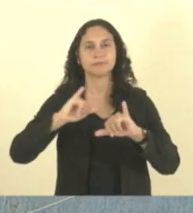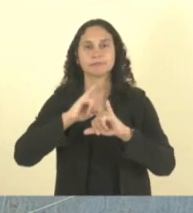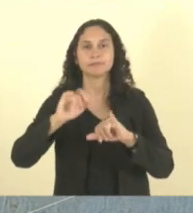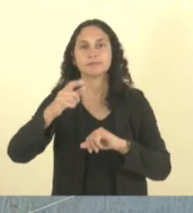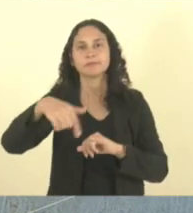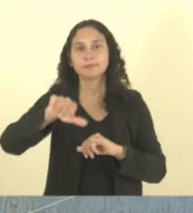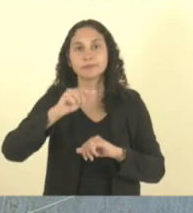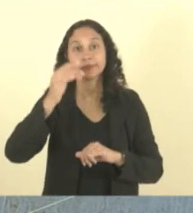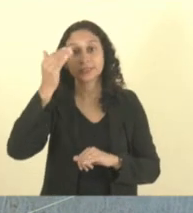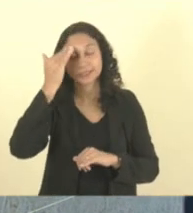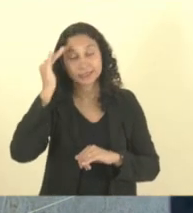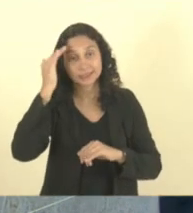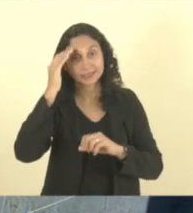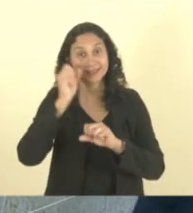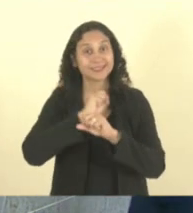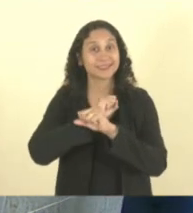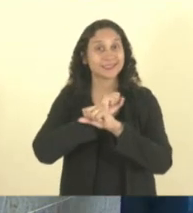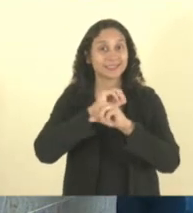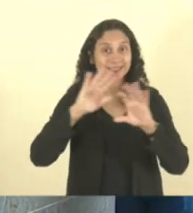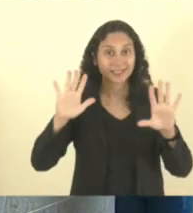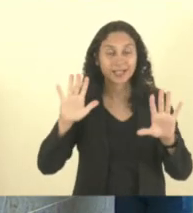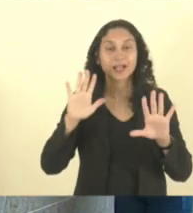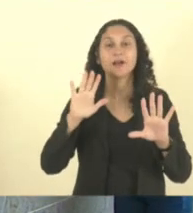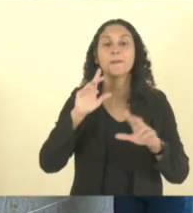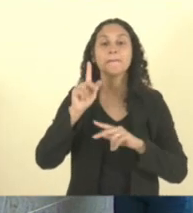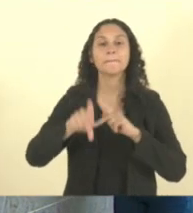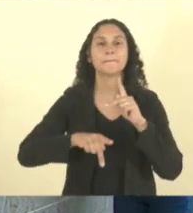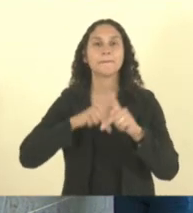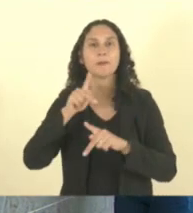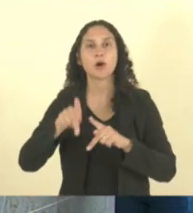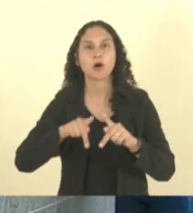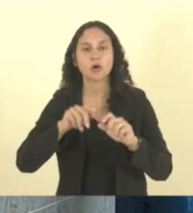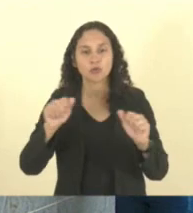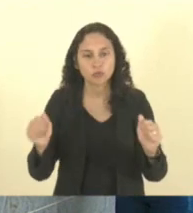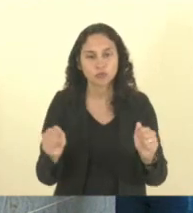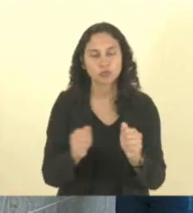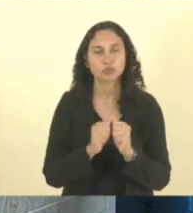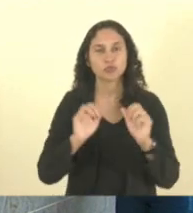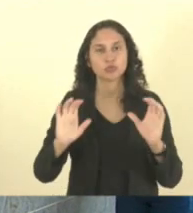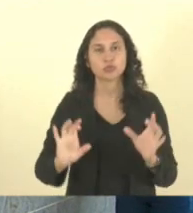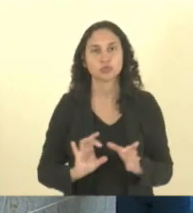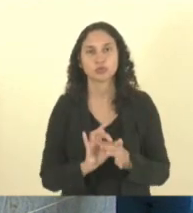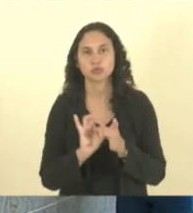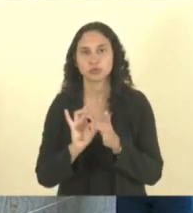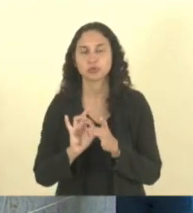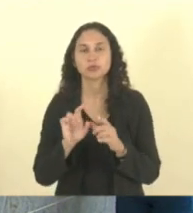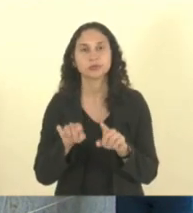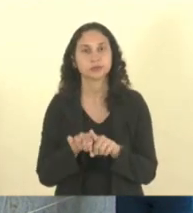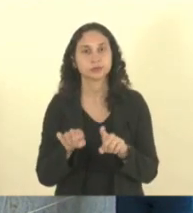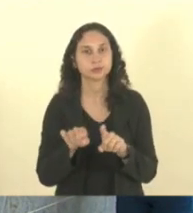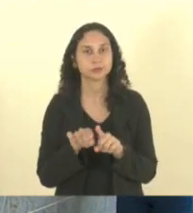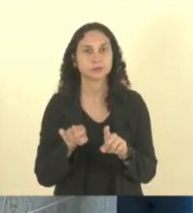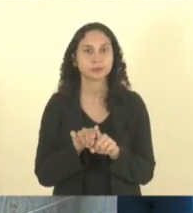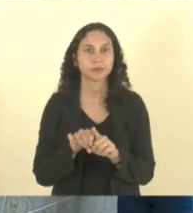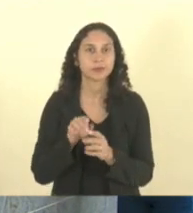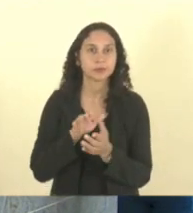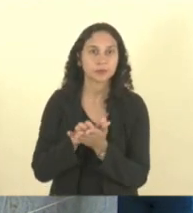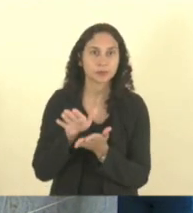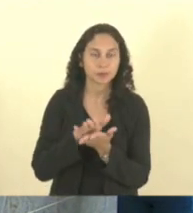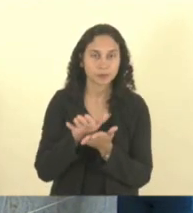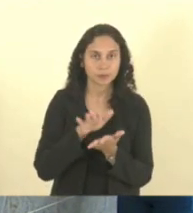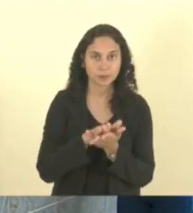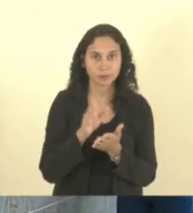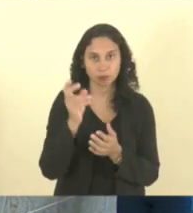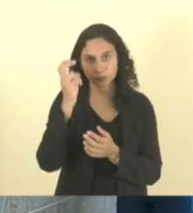complexidade dos povos que formam a população e a produção de uma identidade cultural,